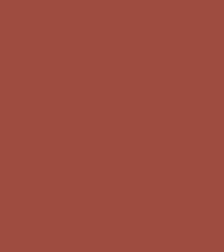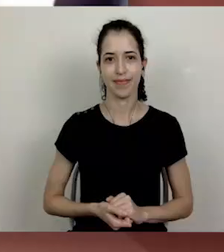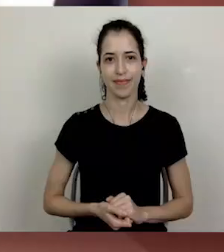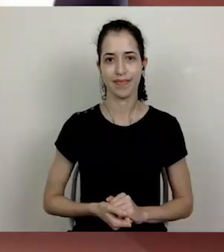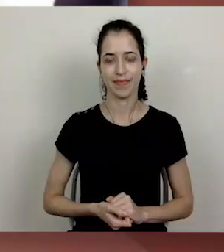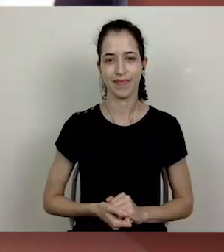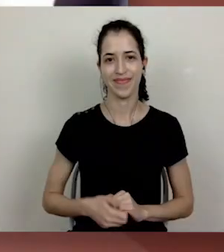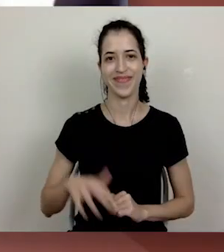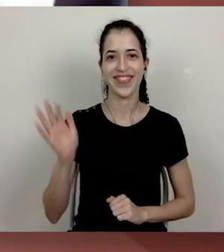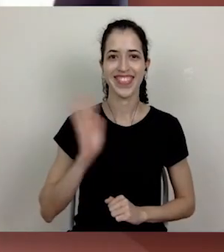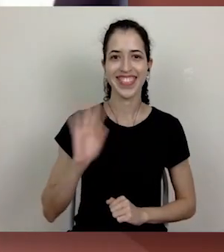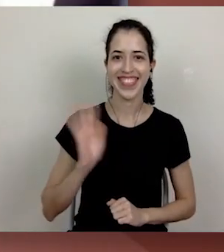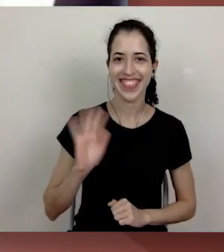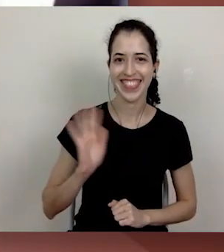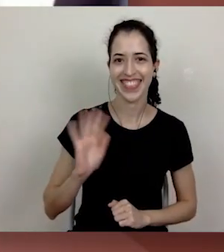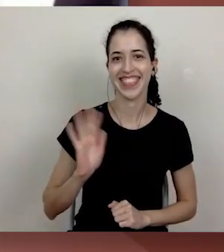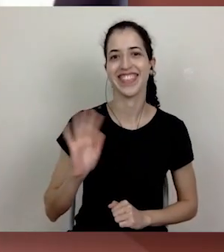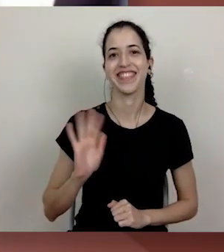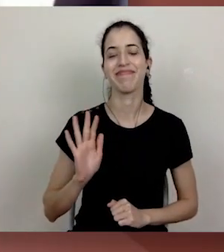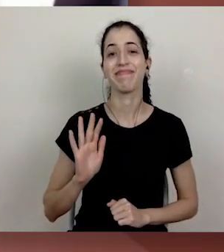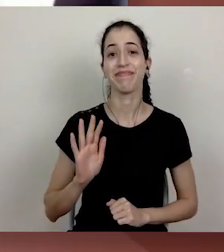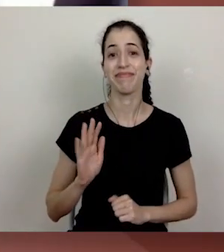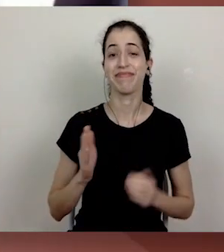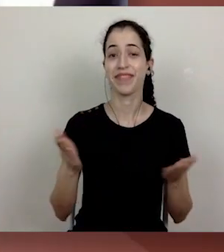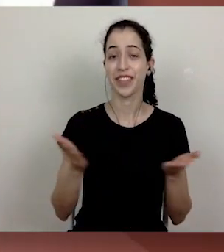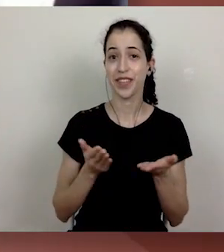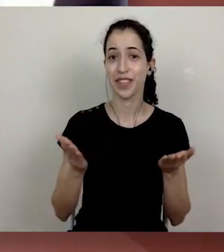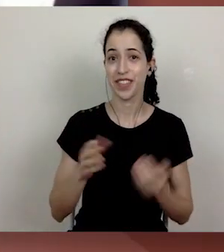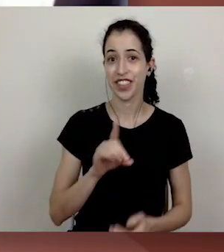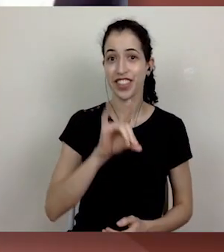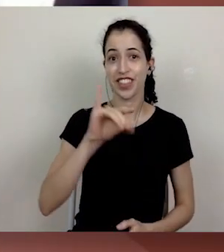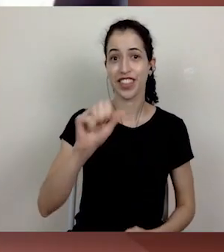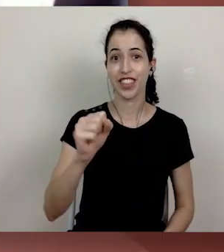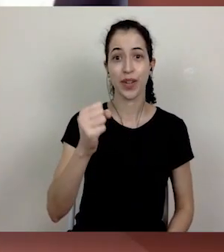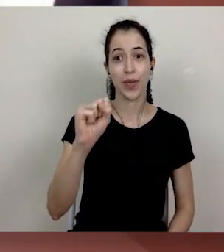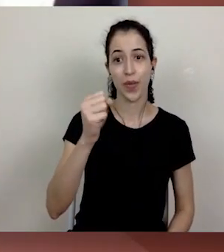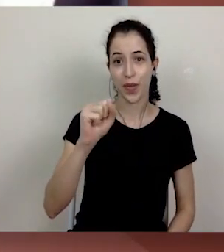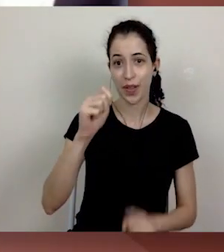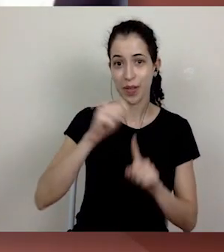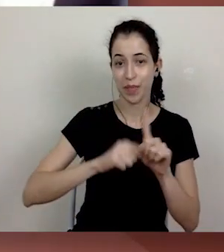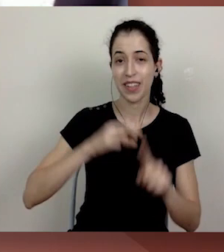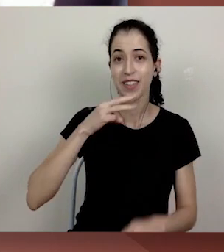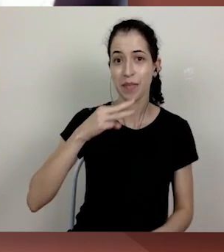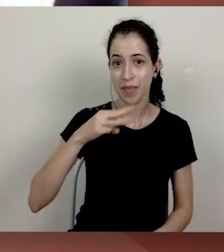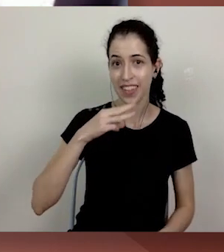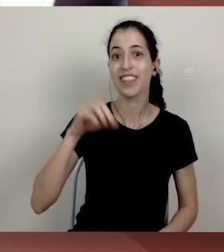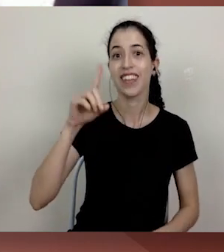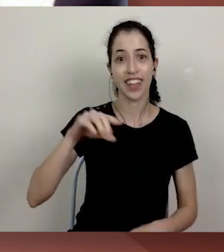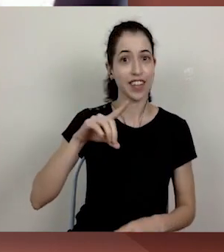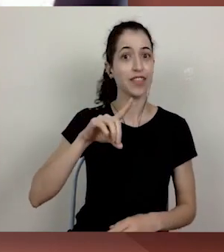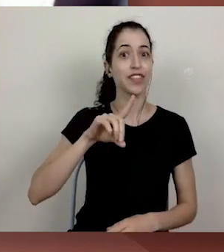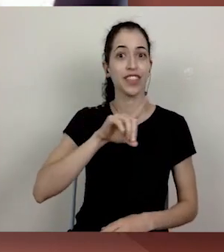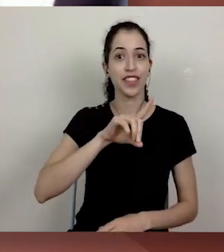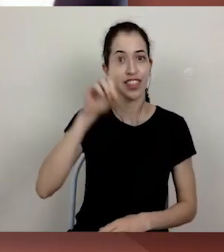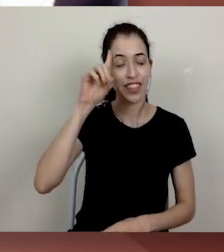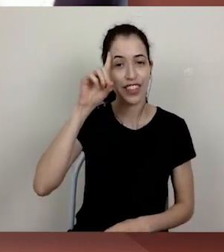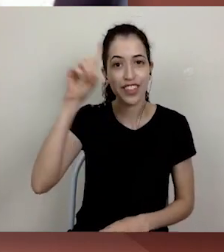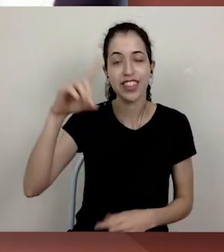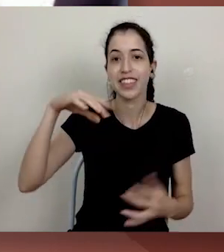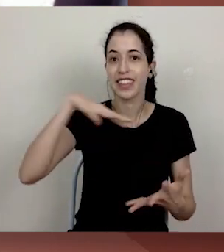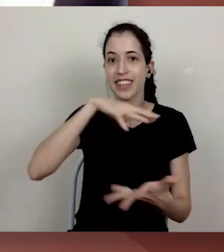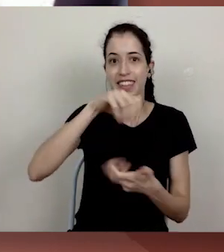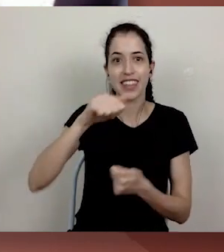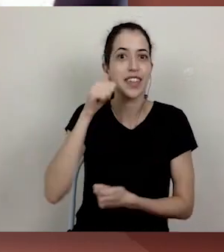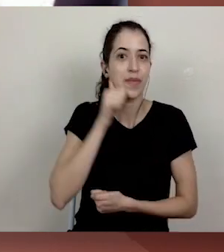Olá. Hoje, 8 de março, é o Dia Internacional da Mulher. Uma data que marca uma